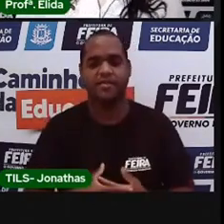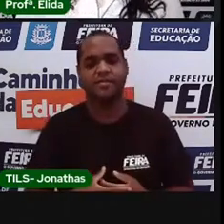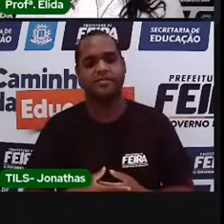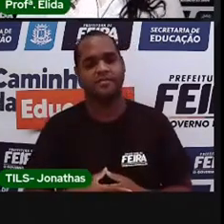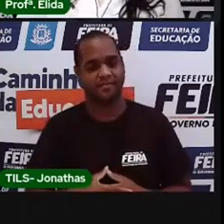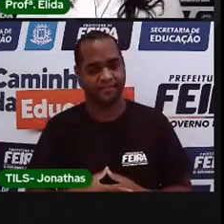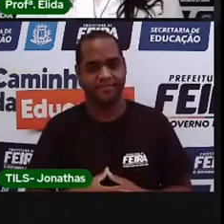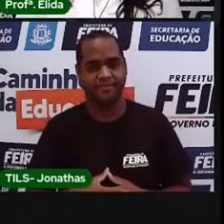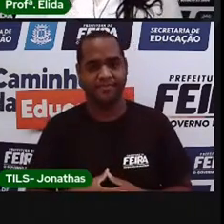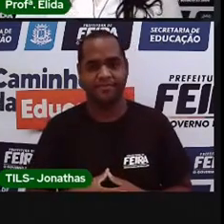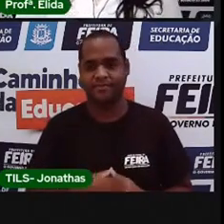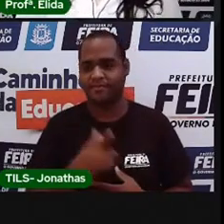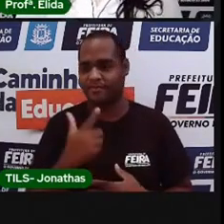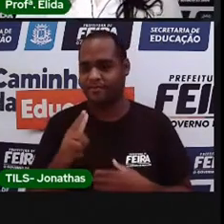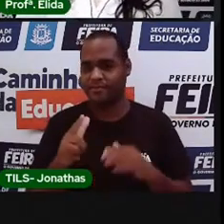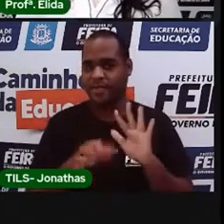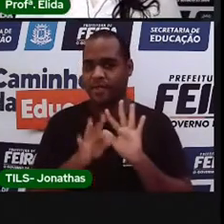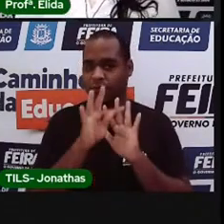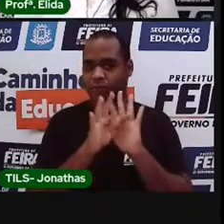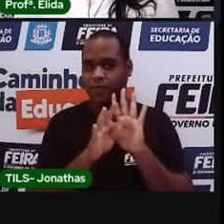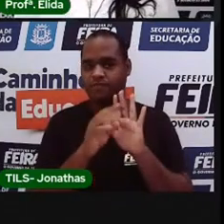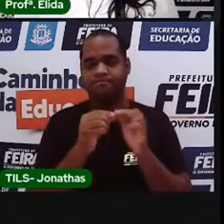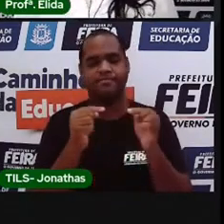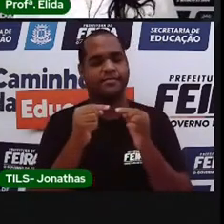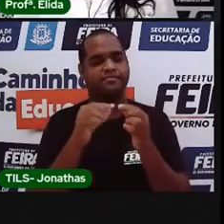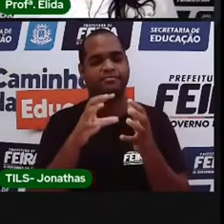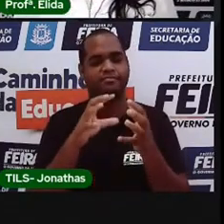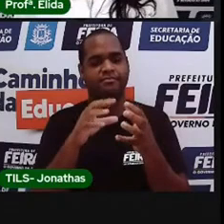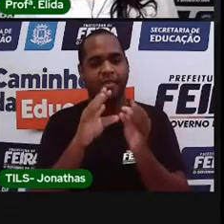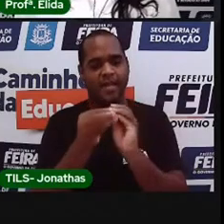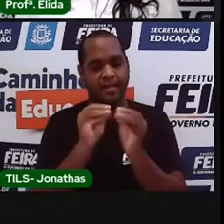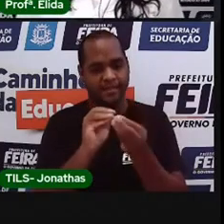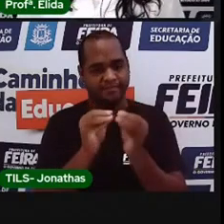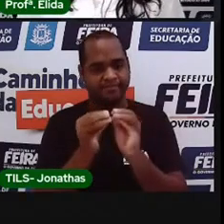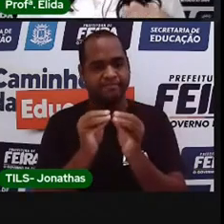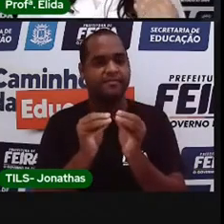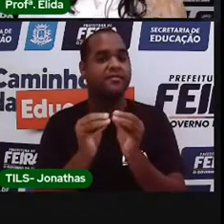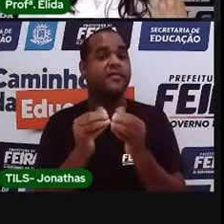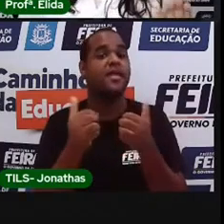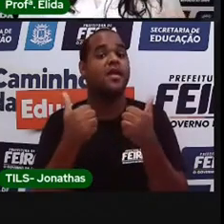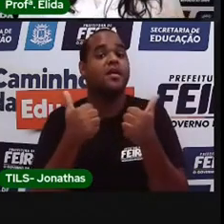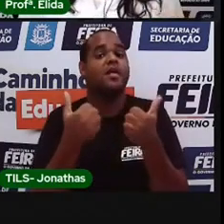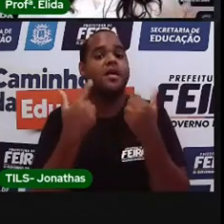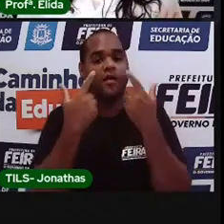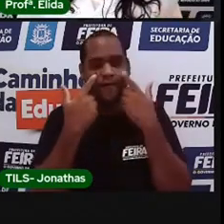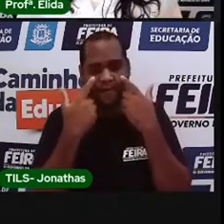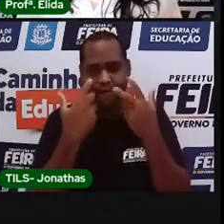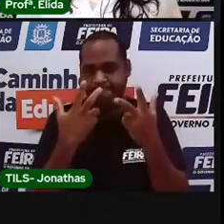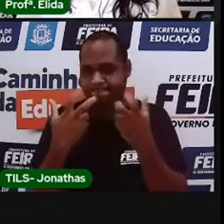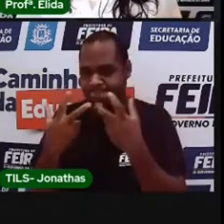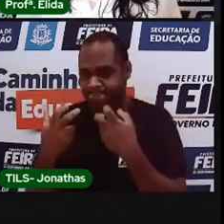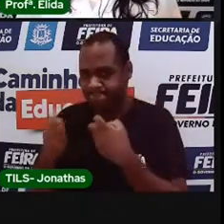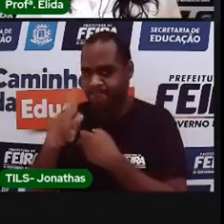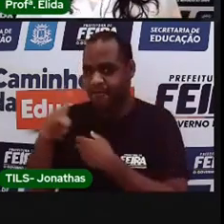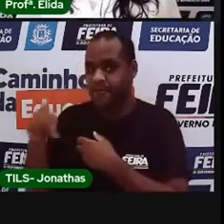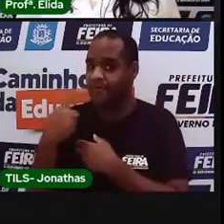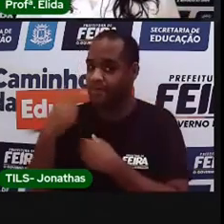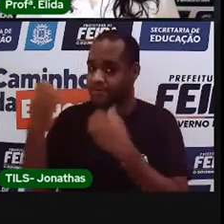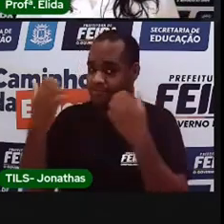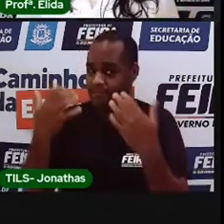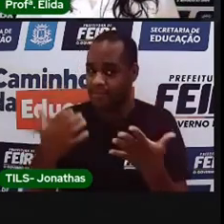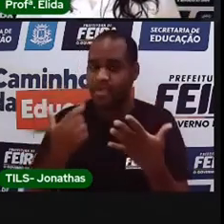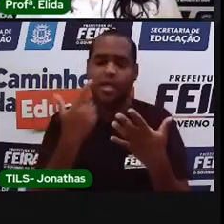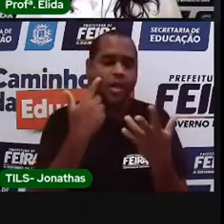A estrutura de um bilhete. A pró falou que nós íamos rever todas